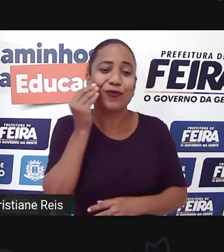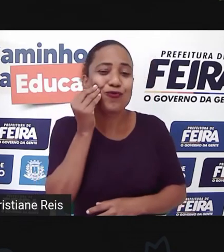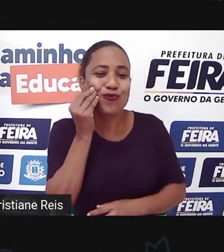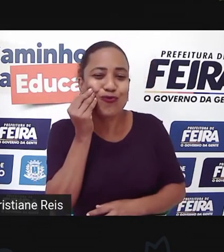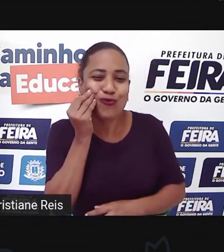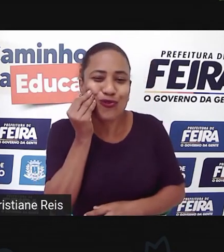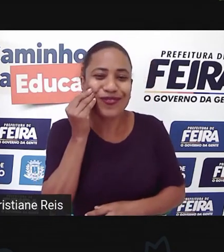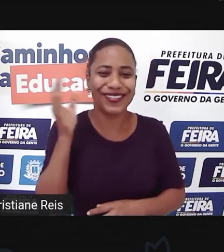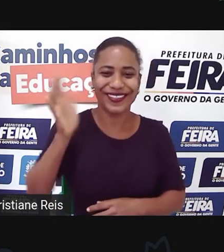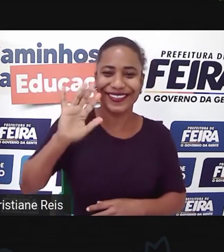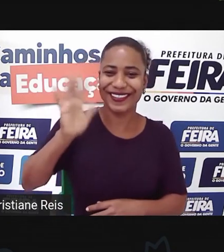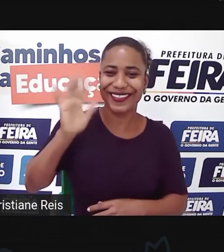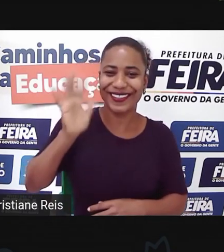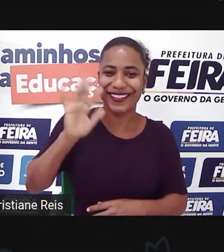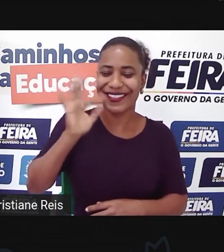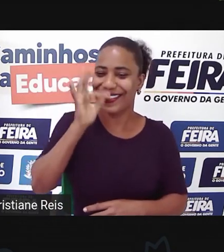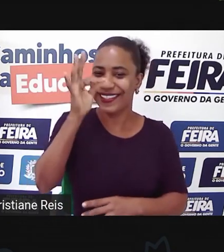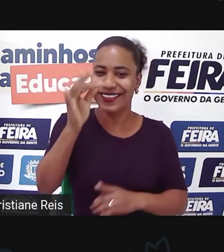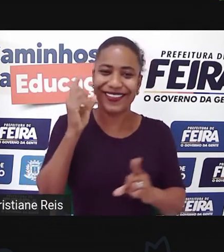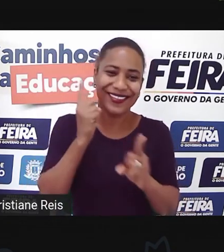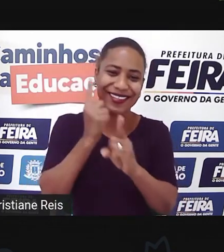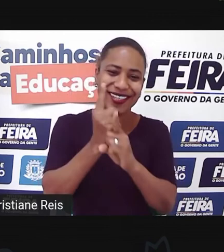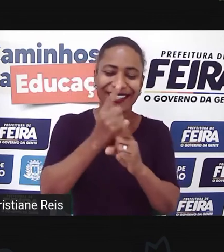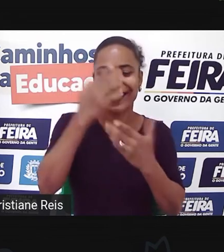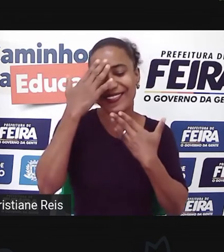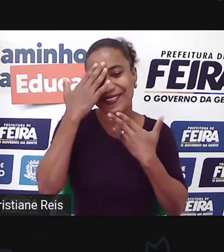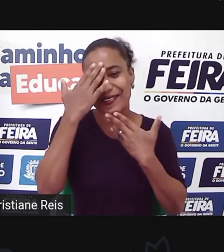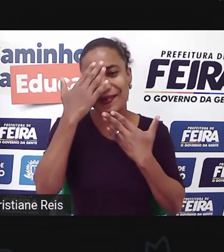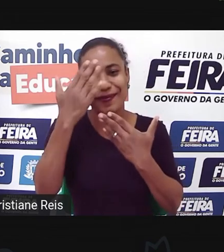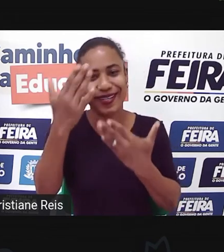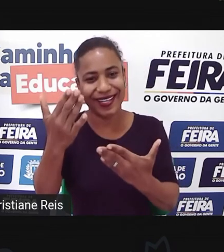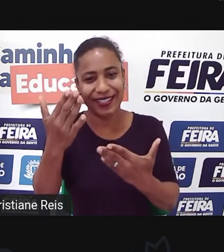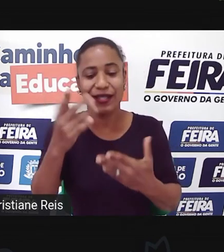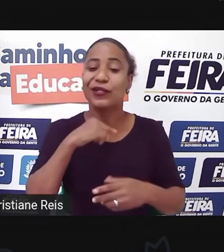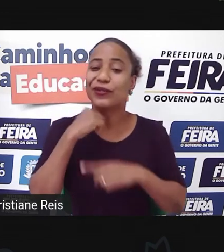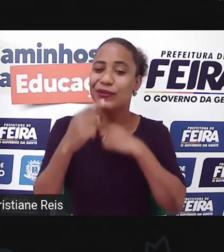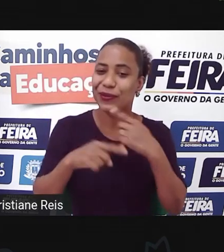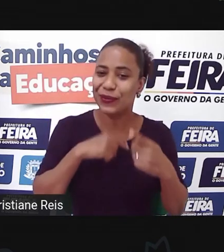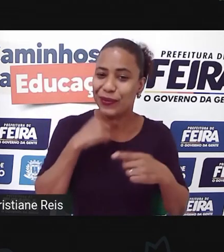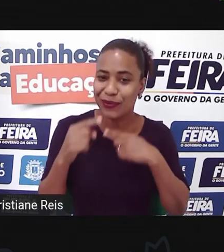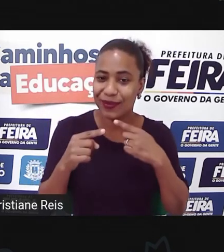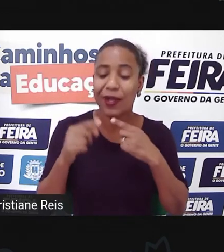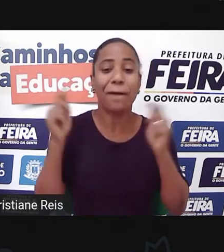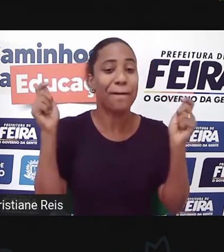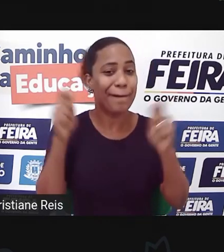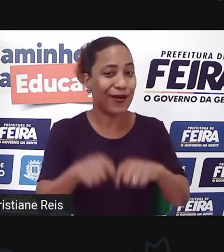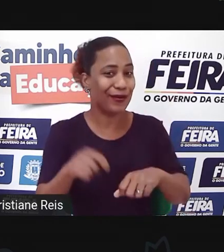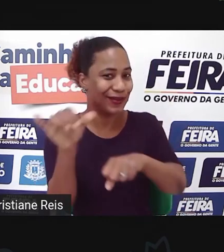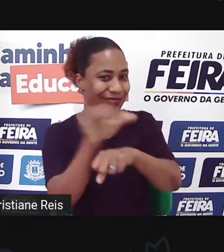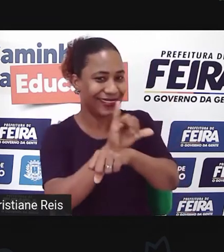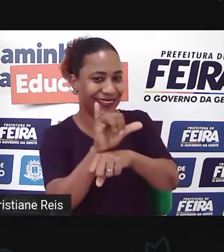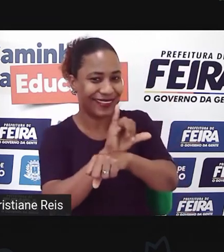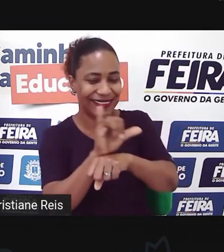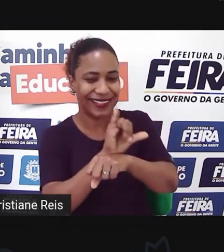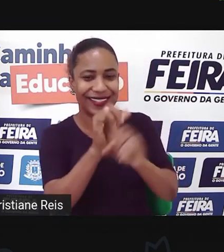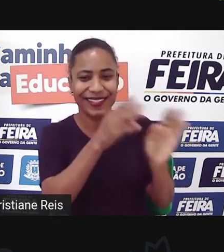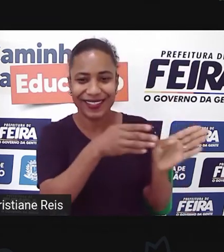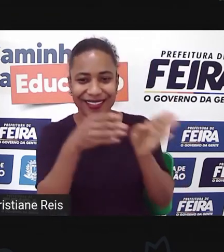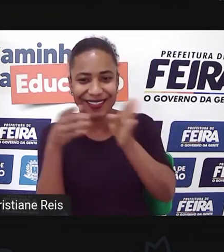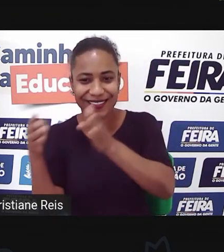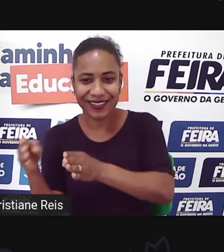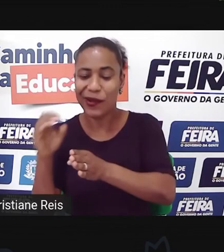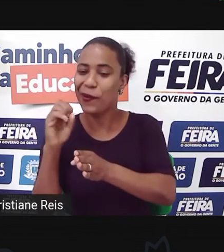você e até a nossa próxima aula, obrigado por ter ficado até agora, qualquer dúvida já sabe, corre lá, assiste a aula de novo ou